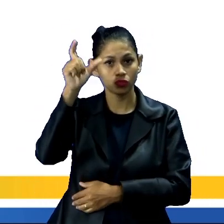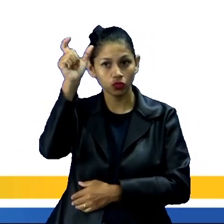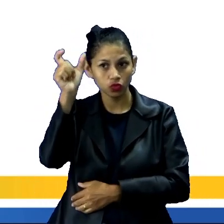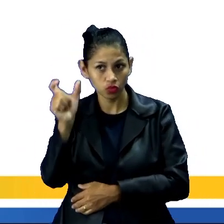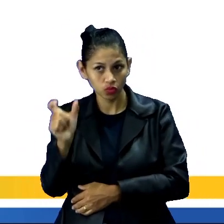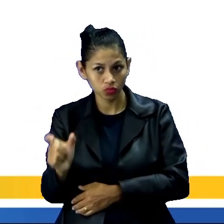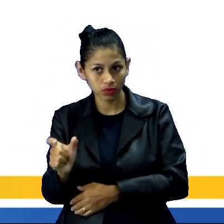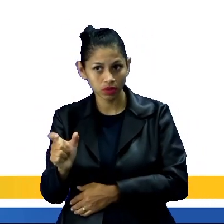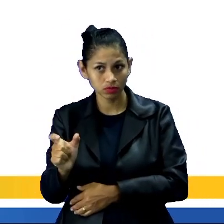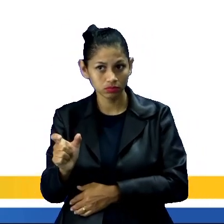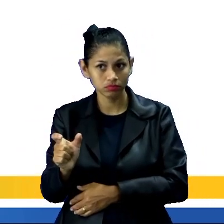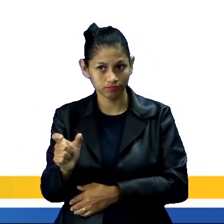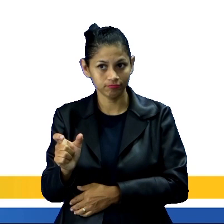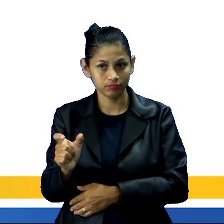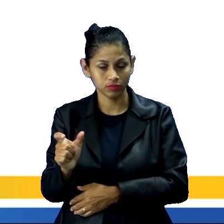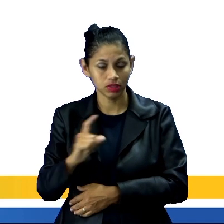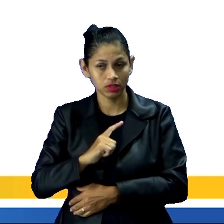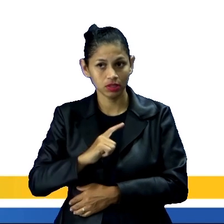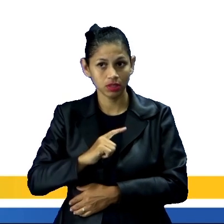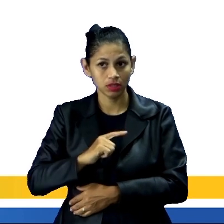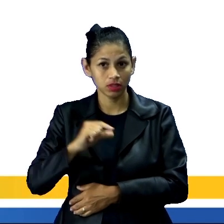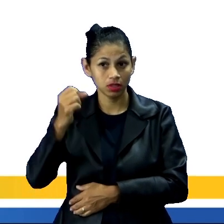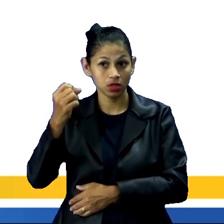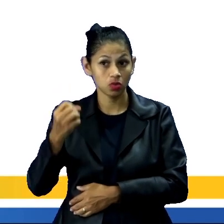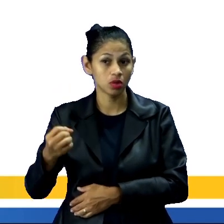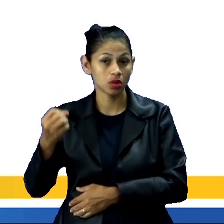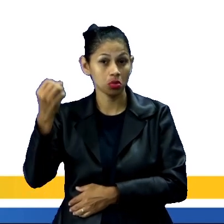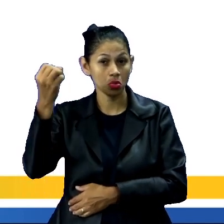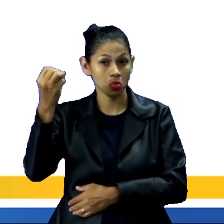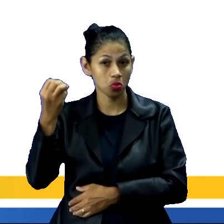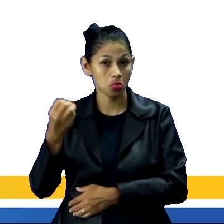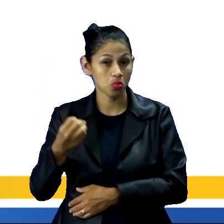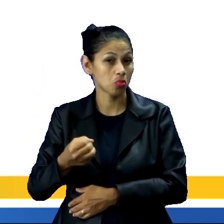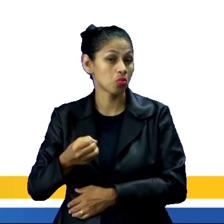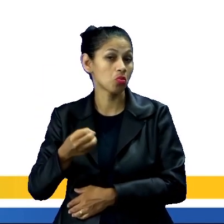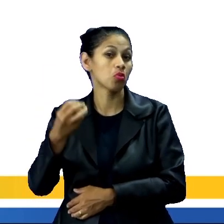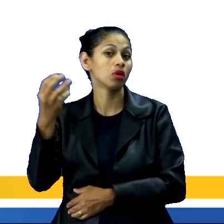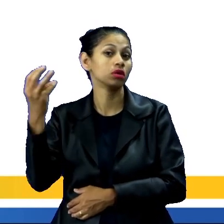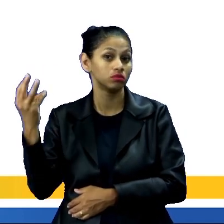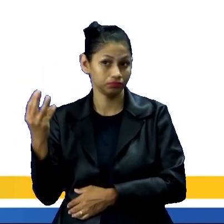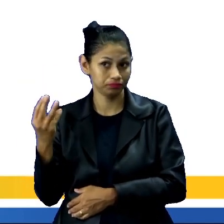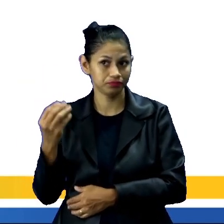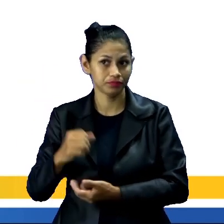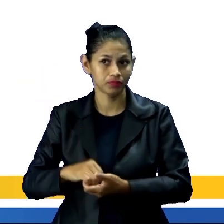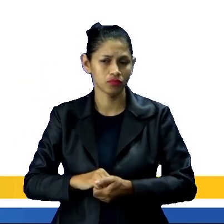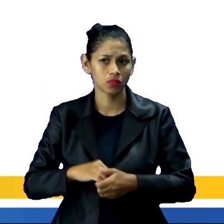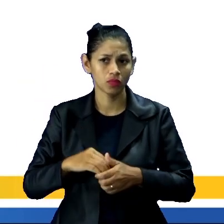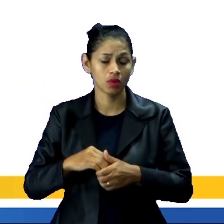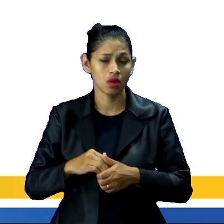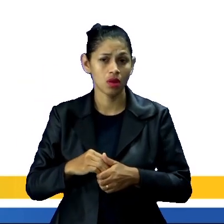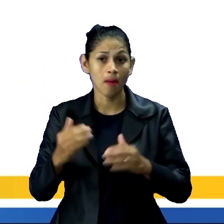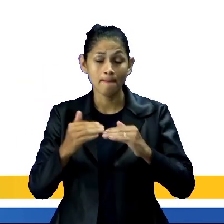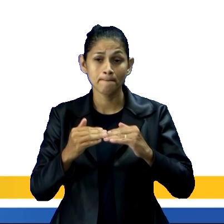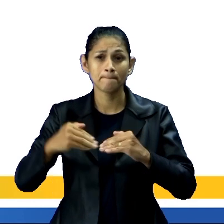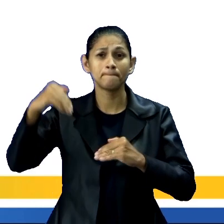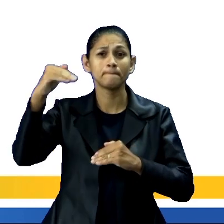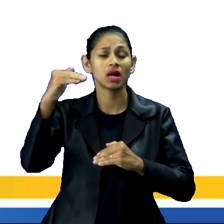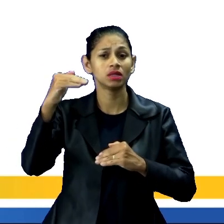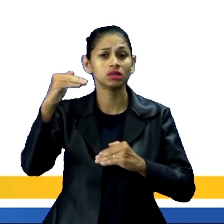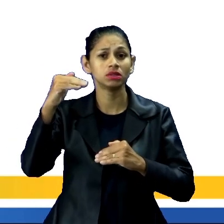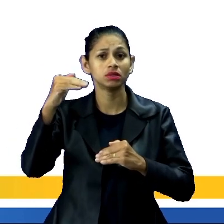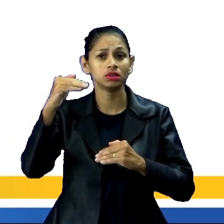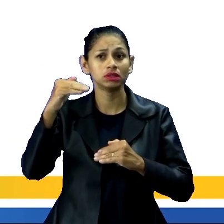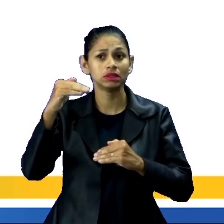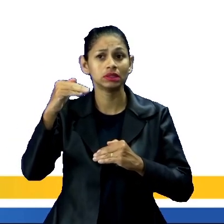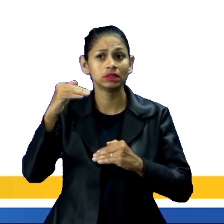observando essa tabela aí, qual seria os imigrantes que mais chegaram aqui, de qual país eles vieram? Se você